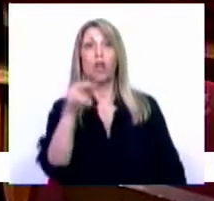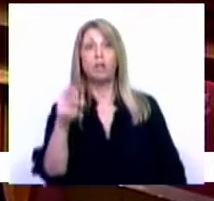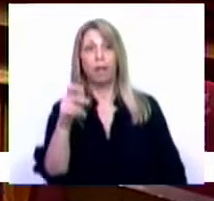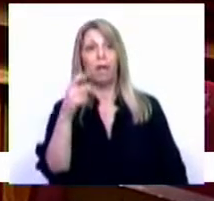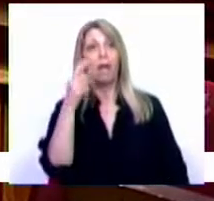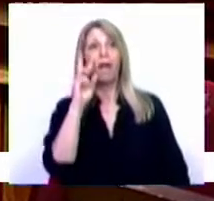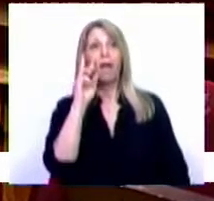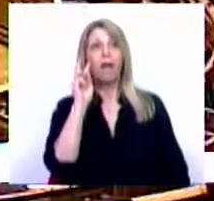Muito obrigado.